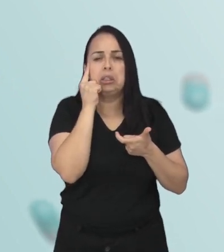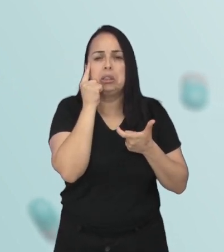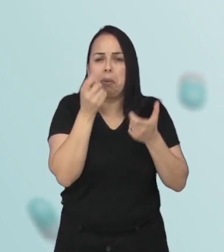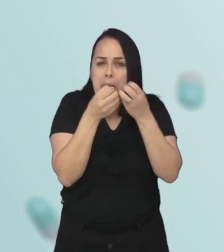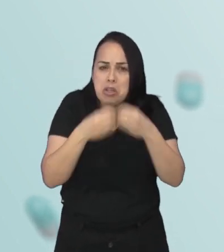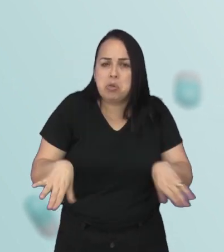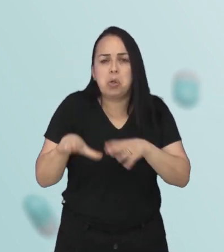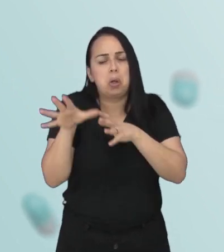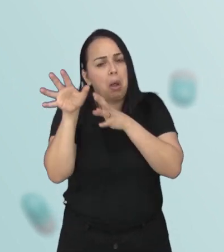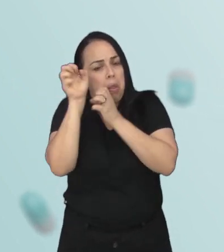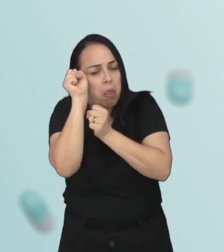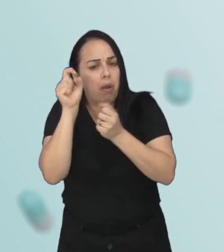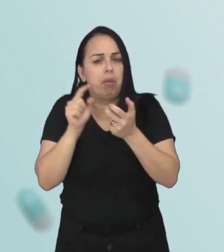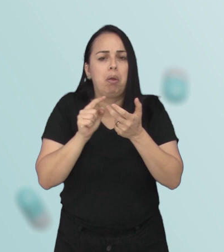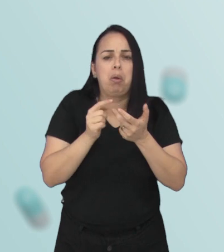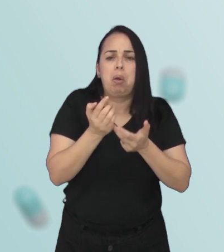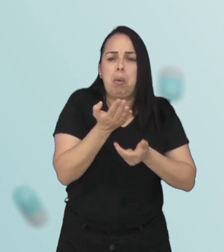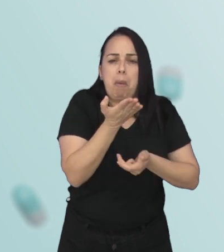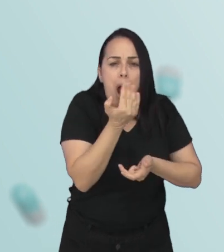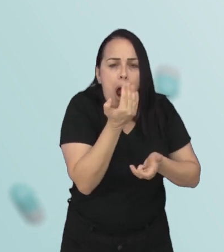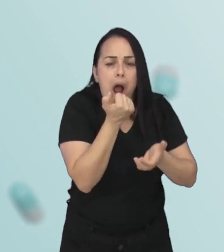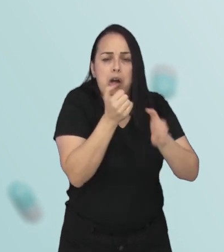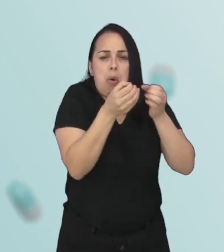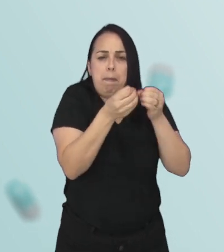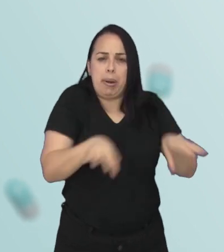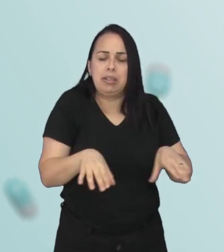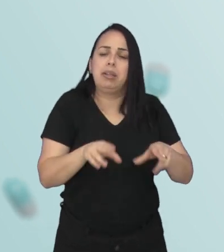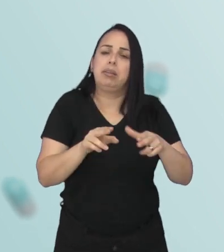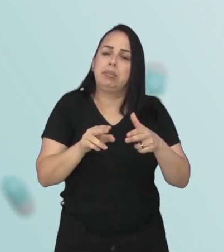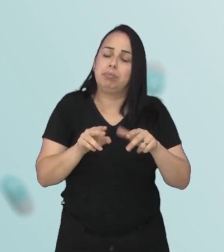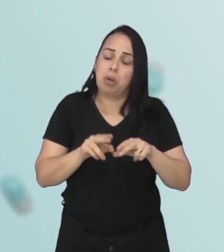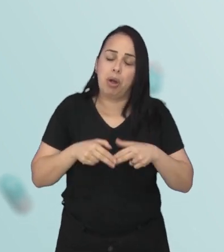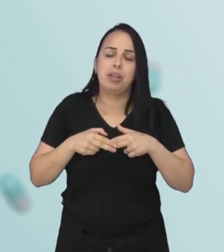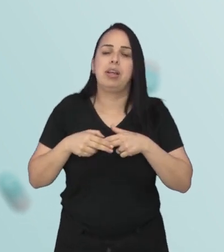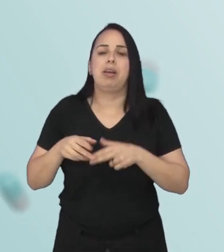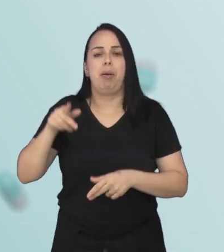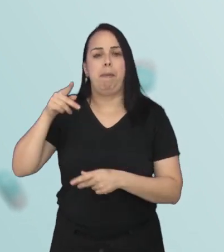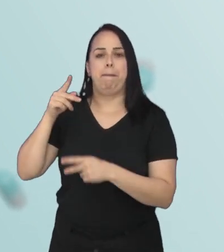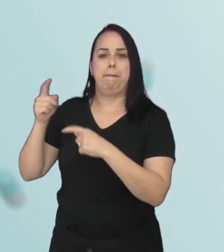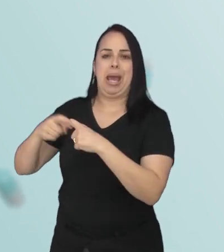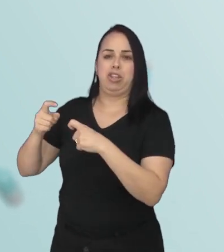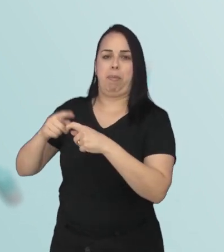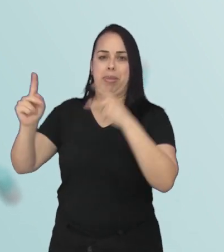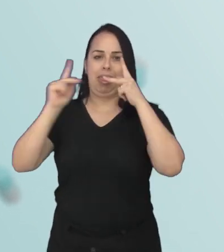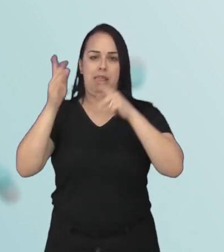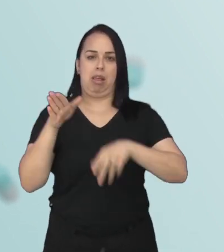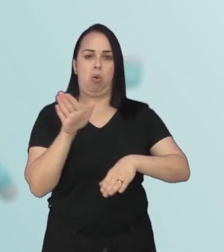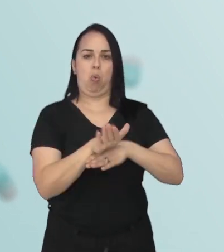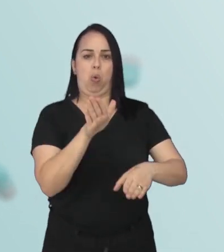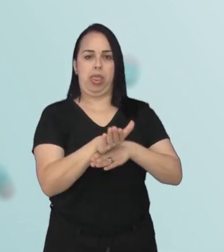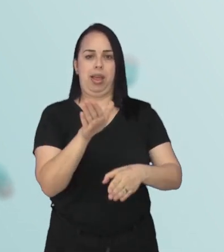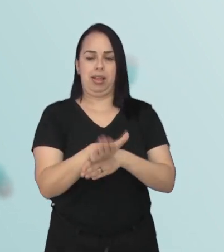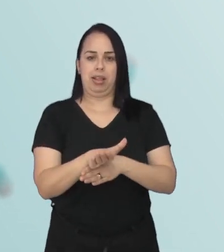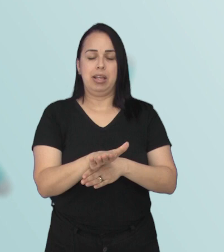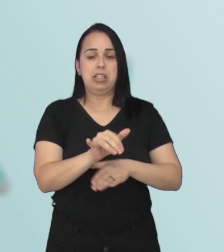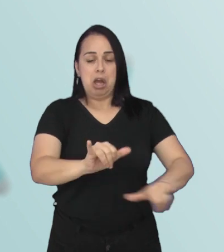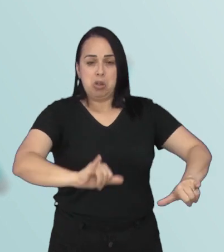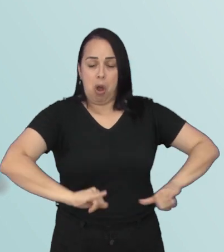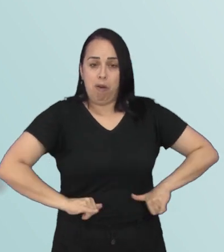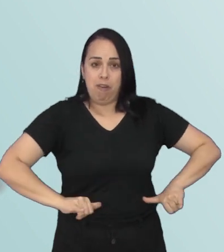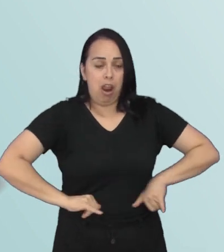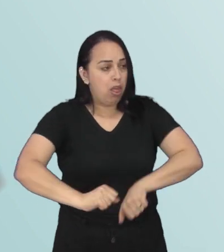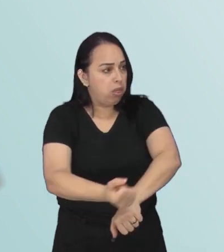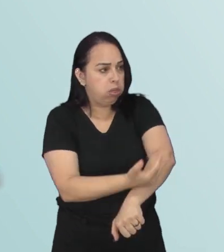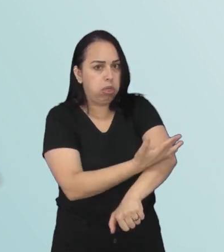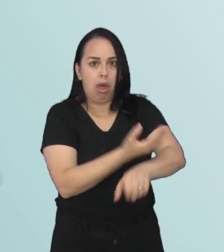seu sono, seu apetite. Então, essas questões são cuidadas pelo médico psiquiatra. Quando um sofrimento emocional